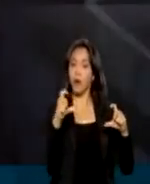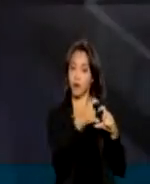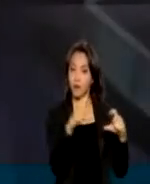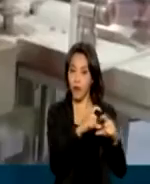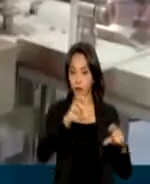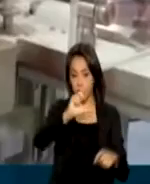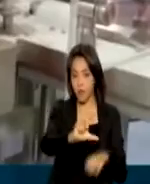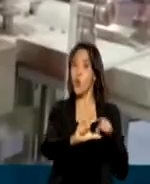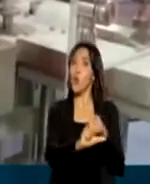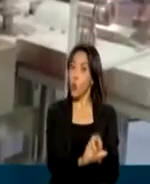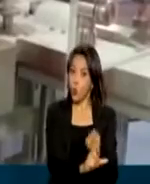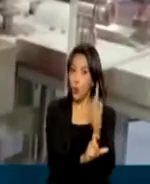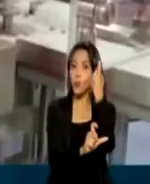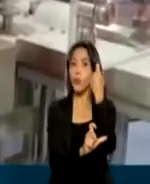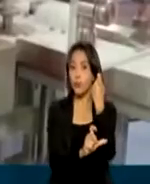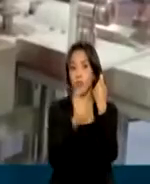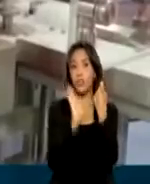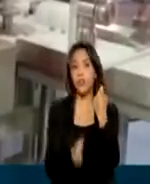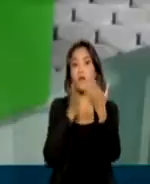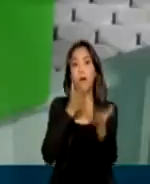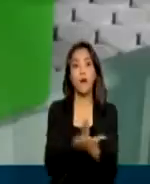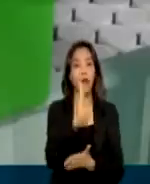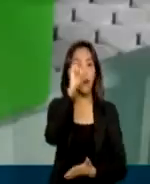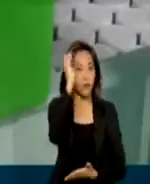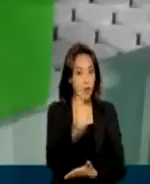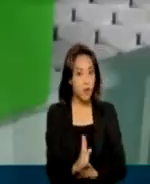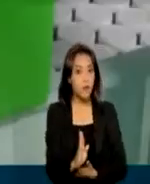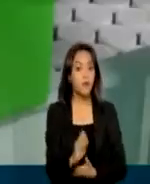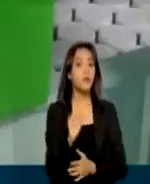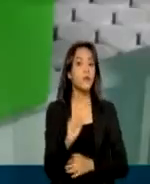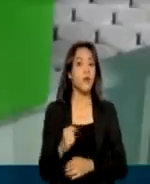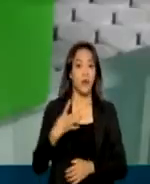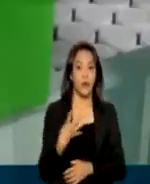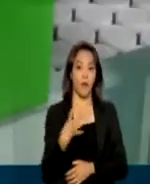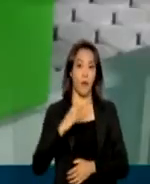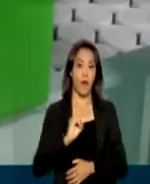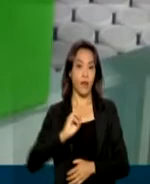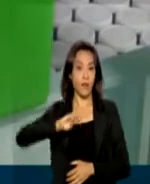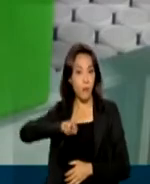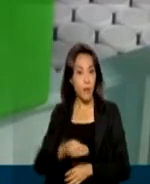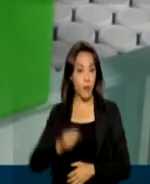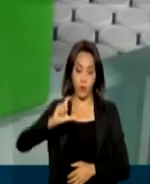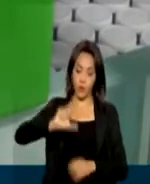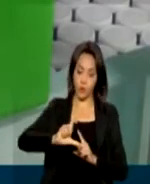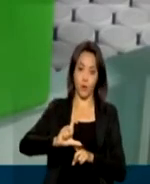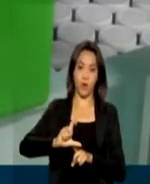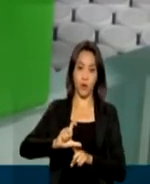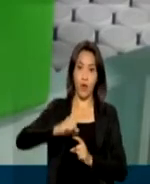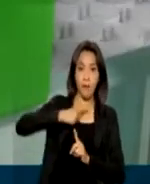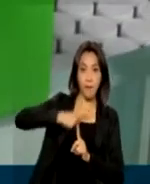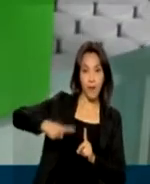de crianças, um total de 40 milhões de doses. A metade desse imunizante deve chegar até março.